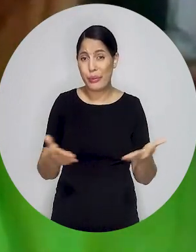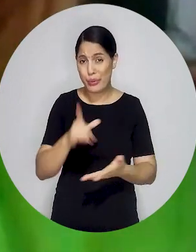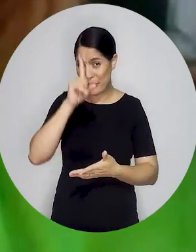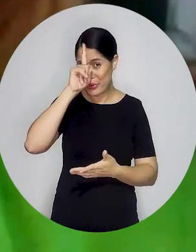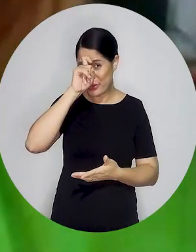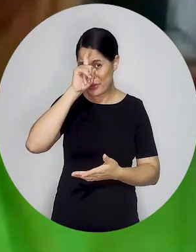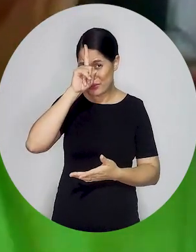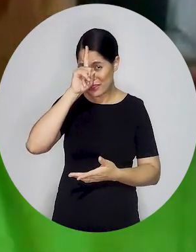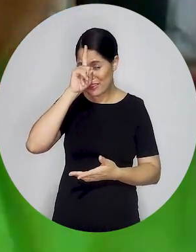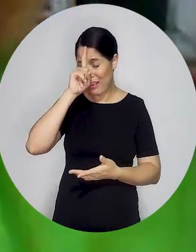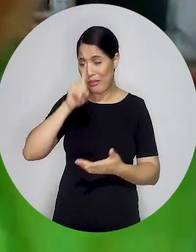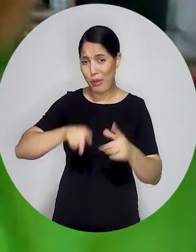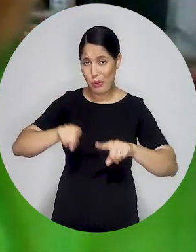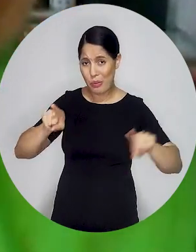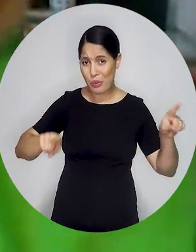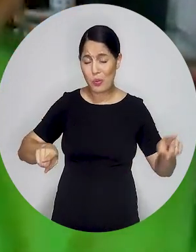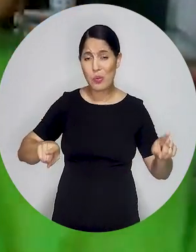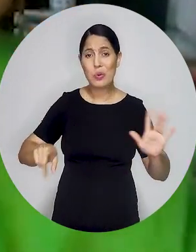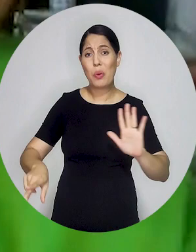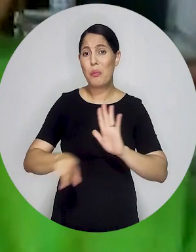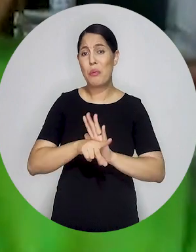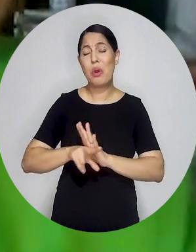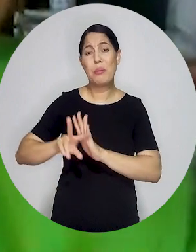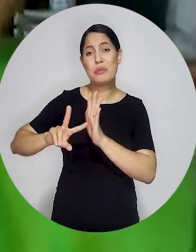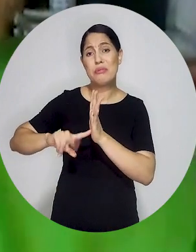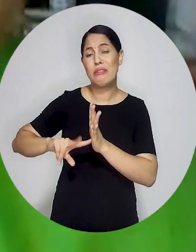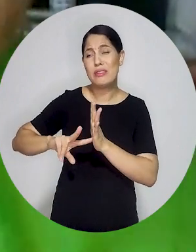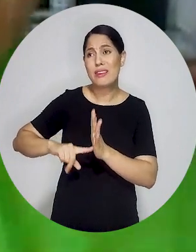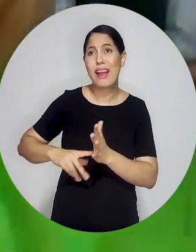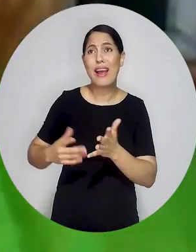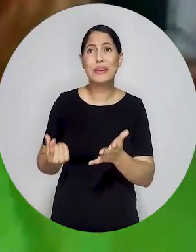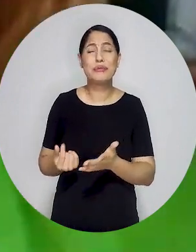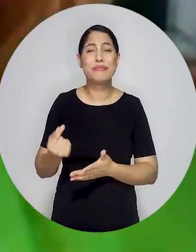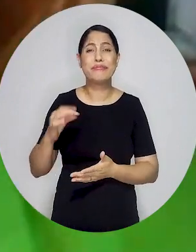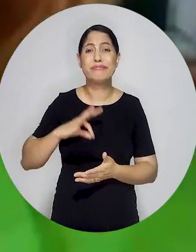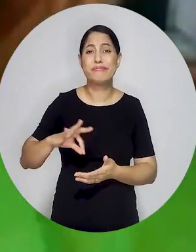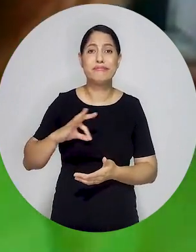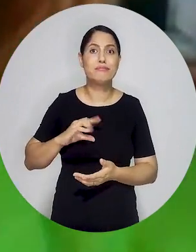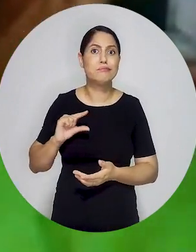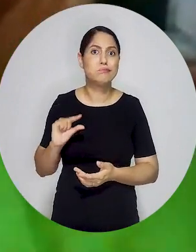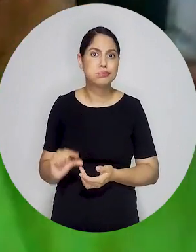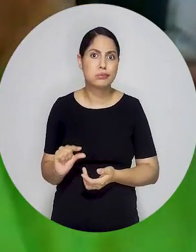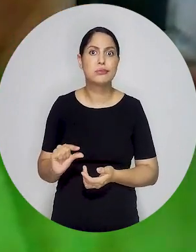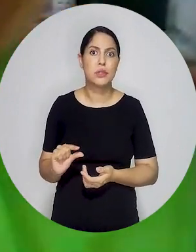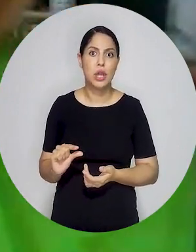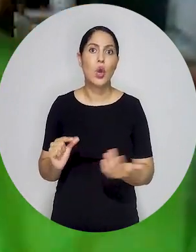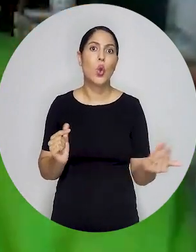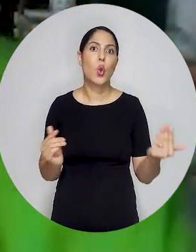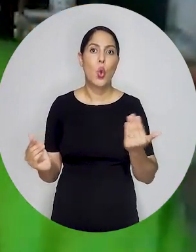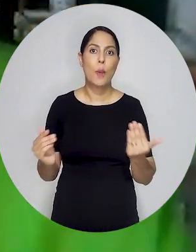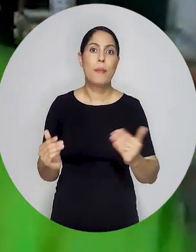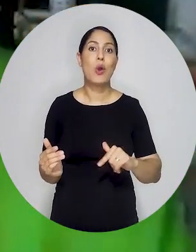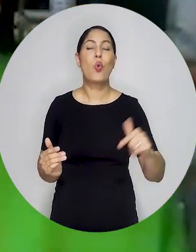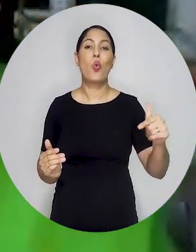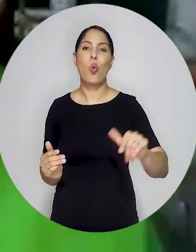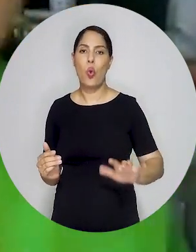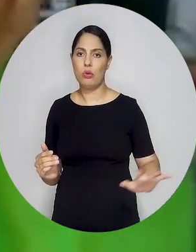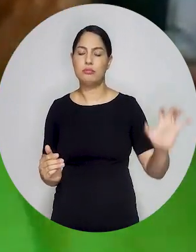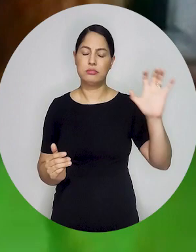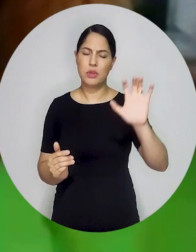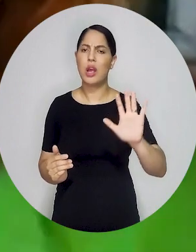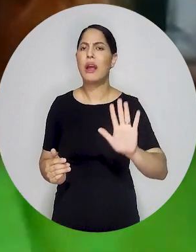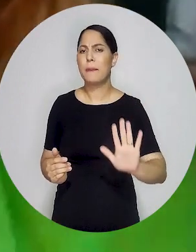realmente o valor que alguns hospitais pagam, que é estabelecido pelos próprios sindicatos, é um valor bem baixo.